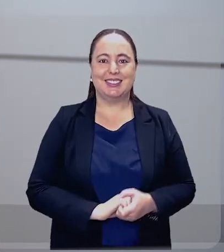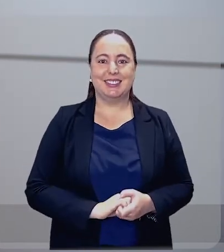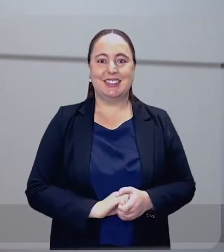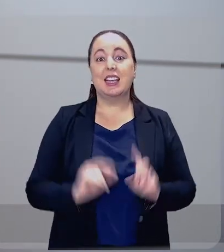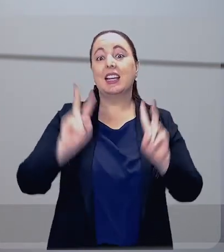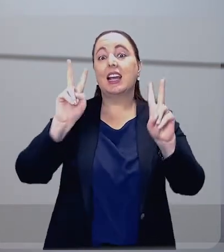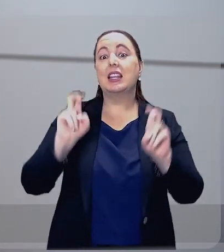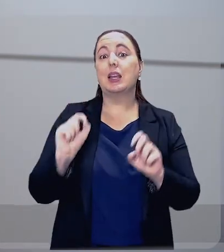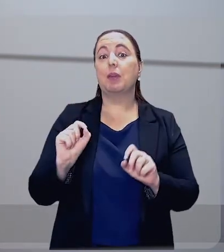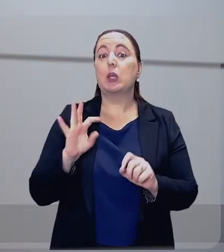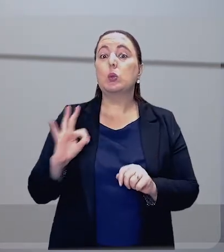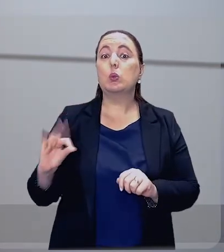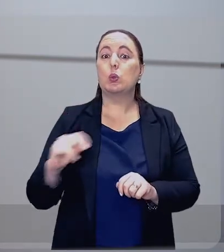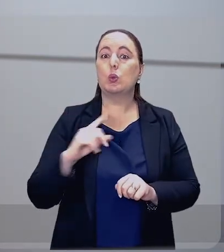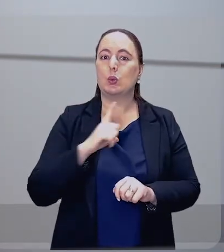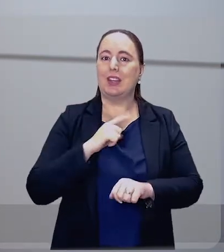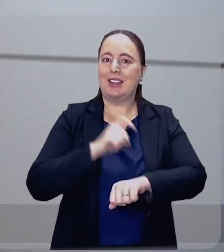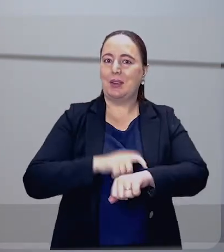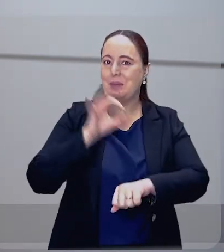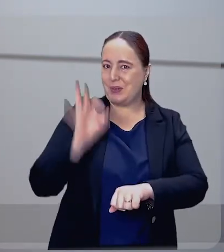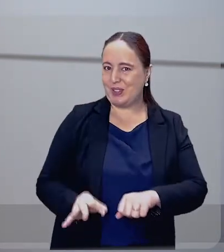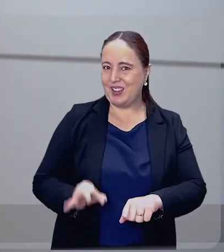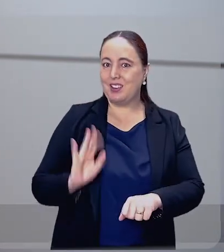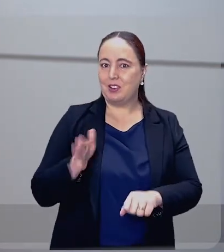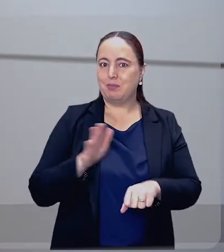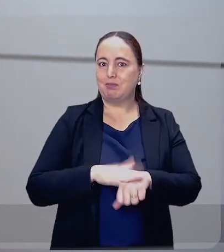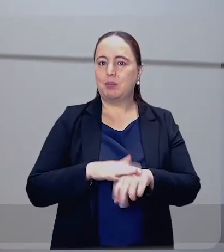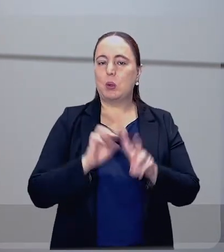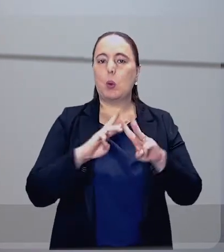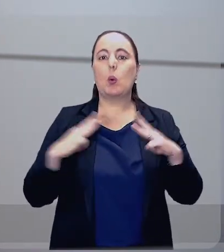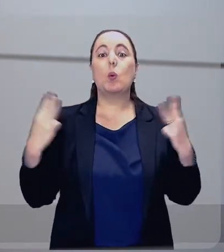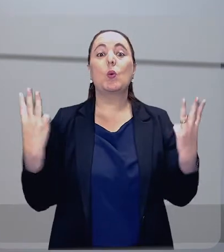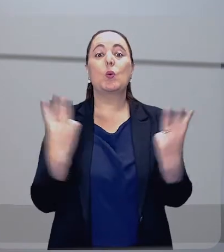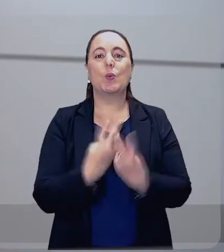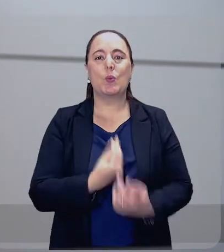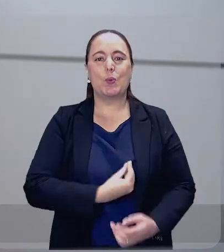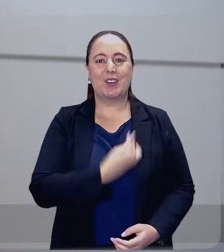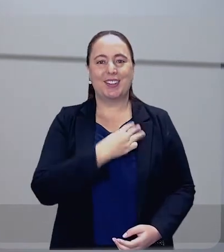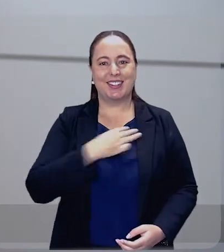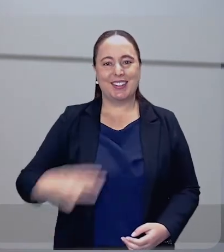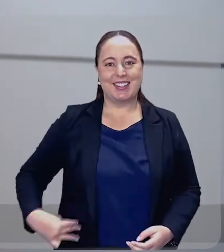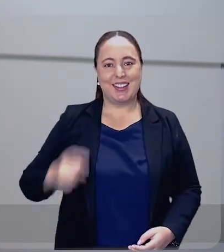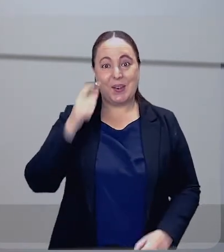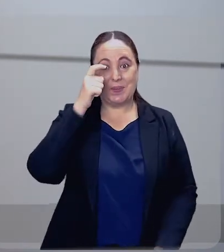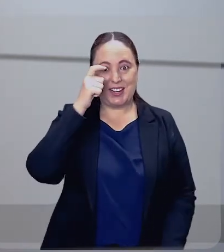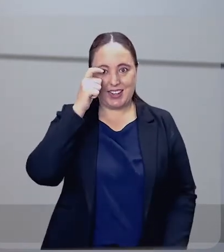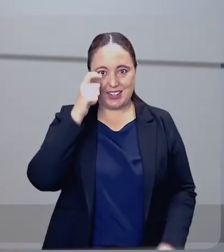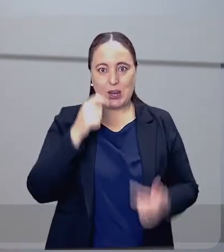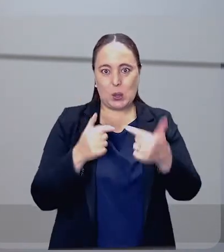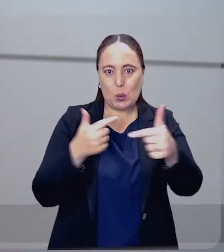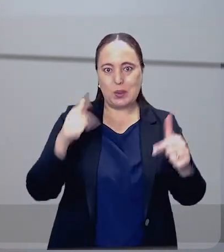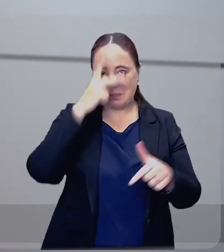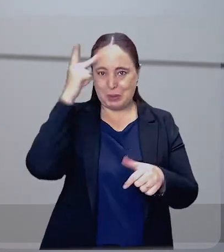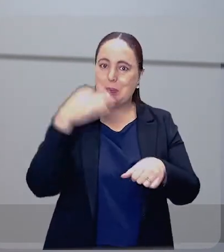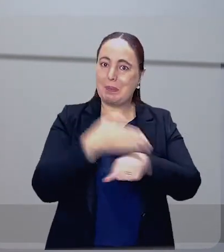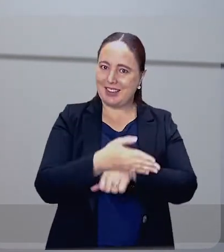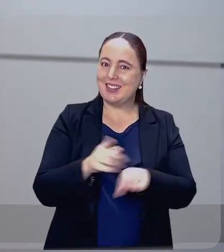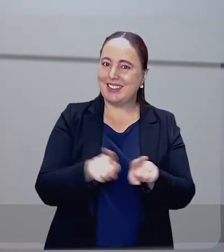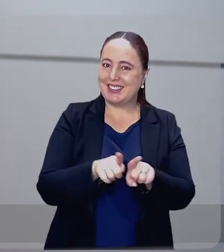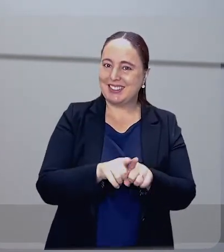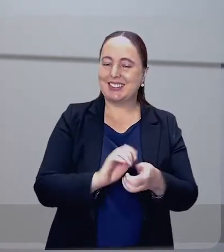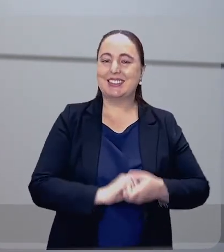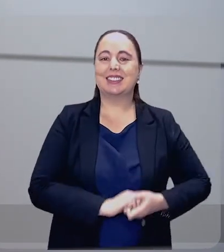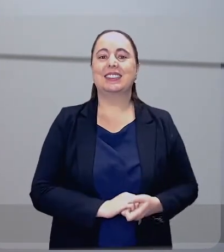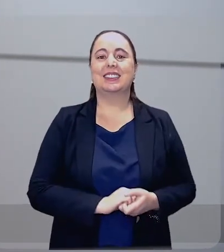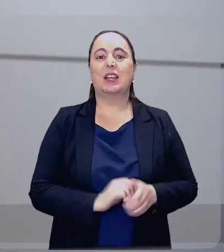assunto. Com o tema Tudo Tem Seu Tempo, foi feito um webinário com a presença da ministra Damaris Alves e de outras autoridades.